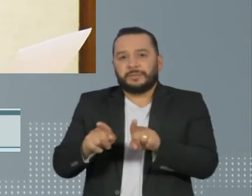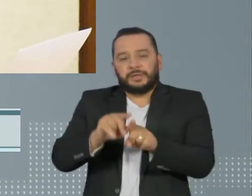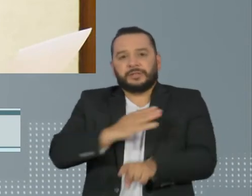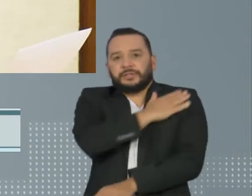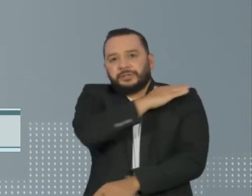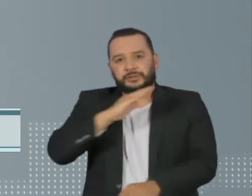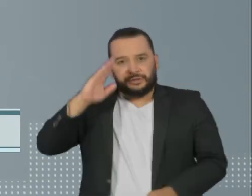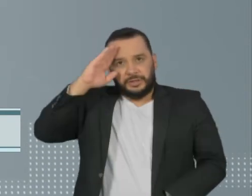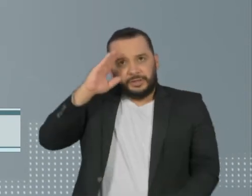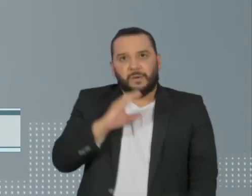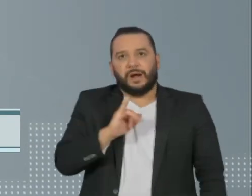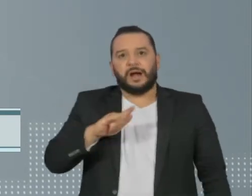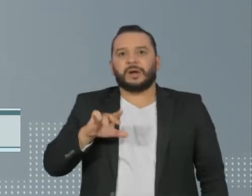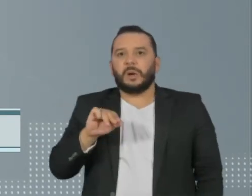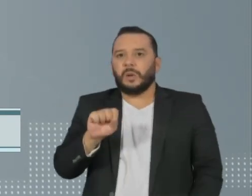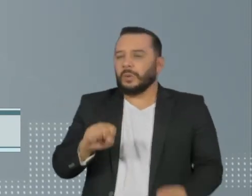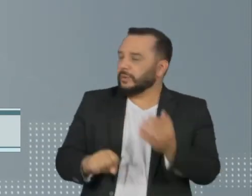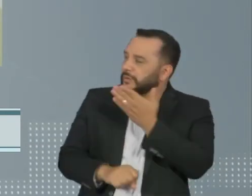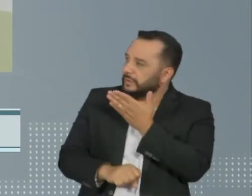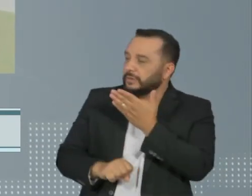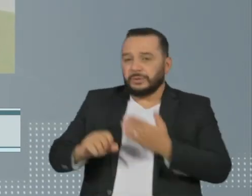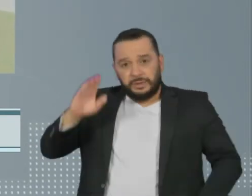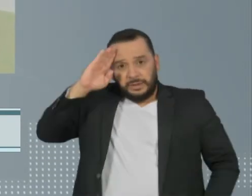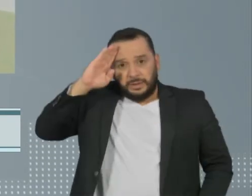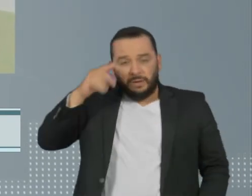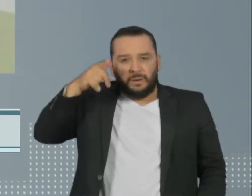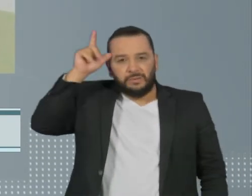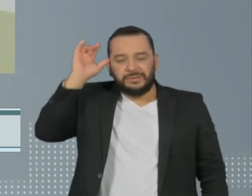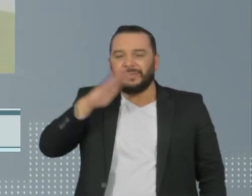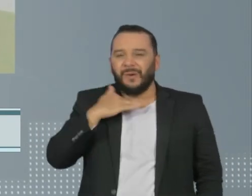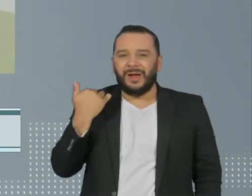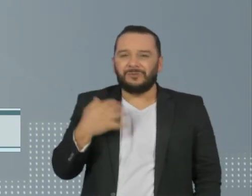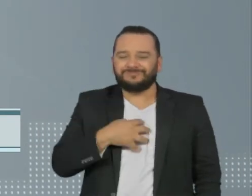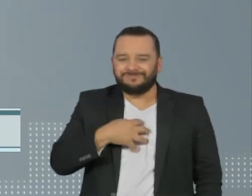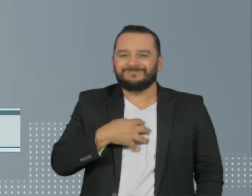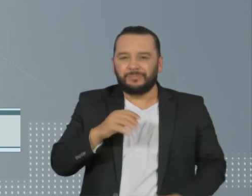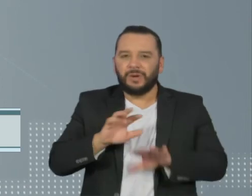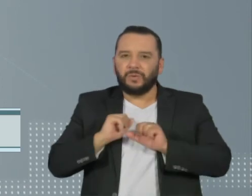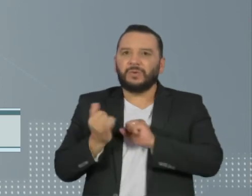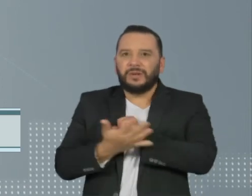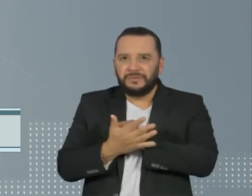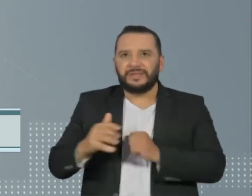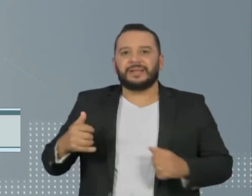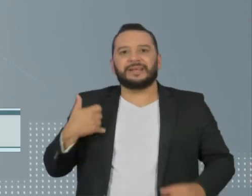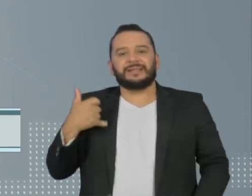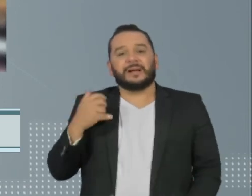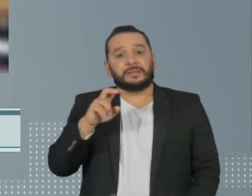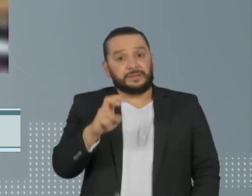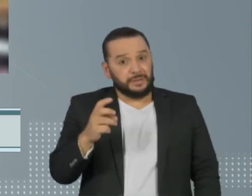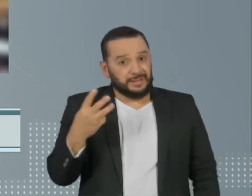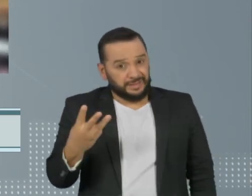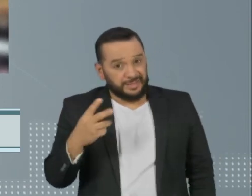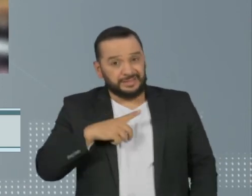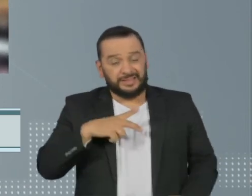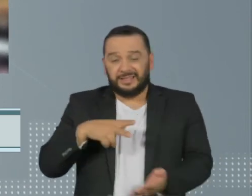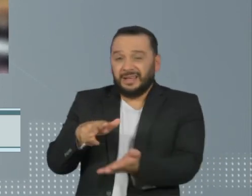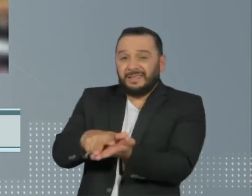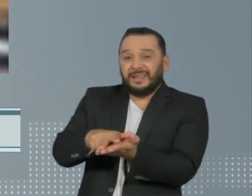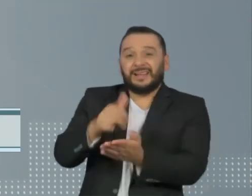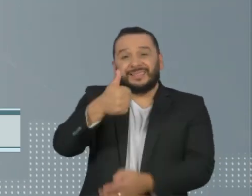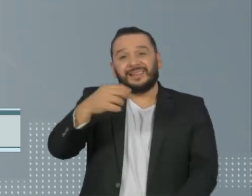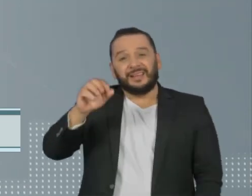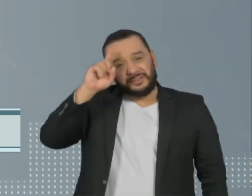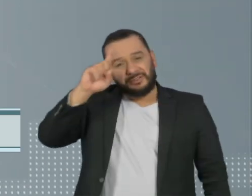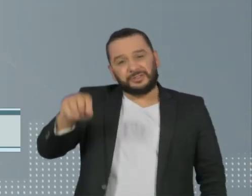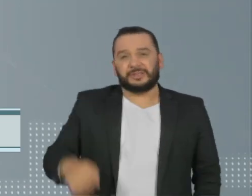Carlos Augusto Cidrião Ferreira, morreu ontem vítima da covid. Ele tinha 53 anos e estava internado há 10 dias.